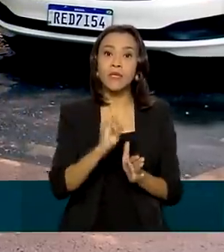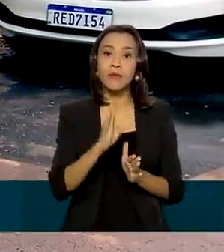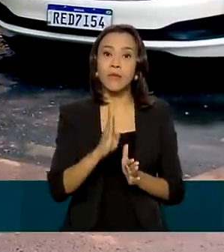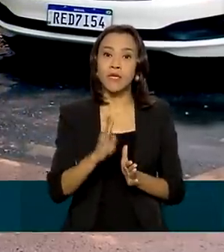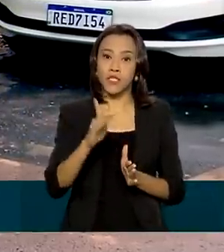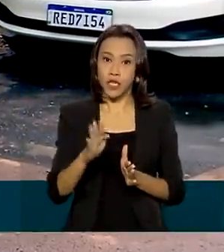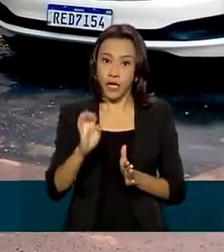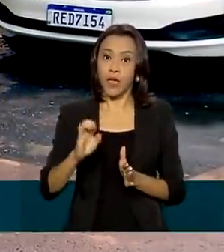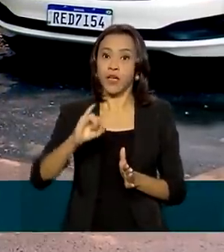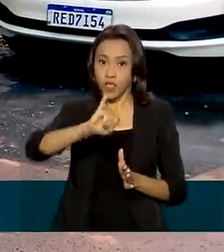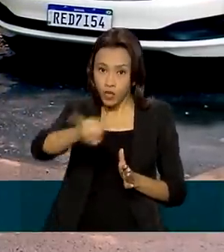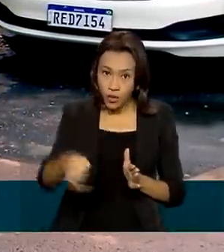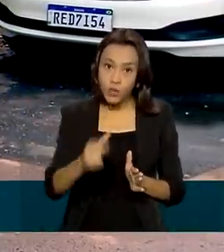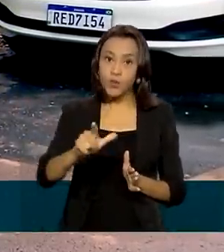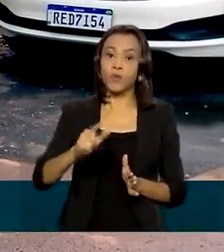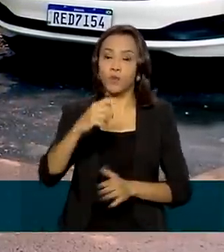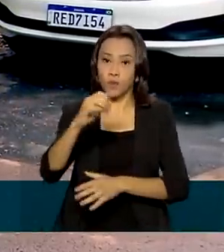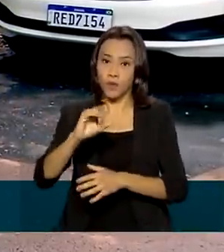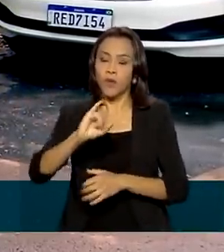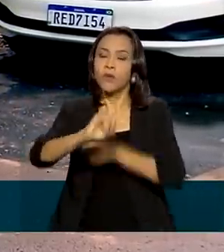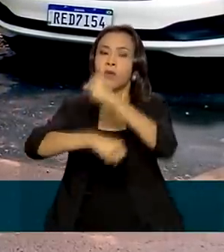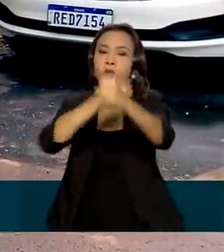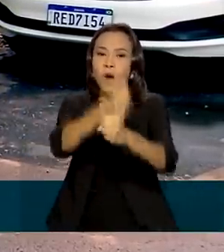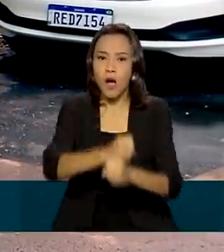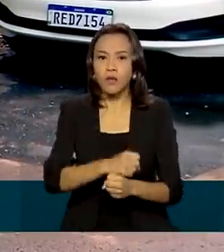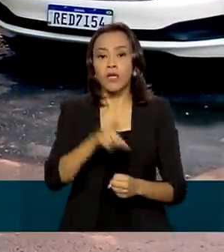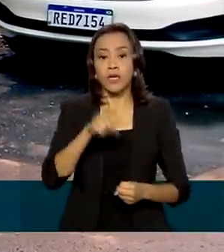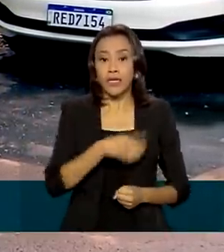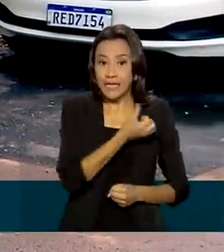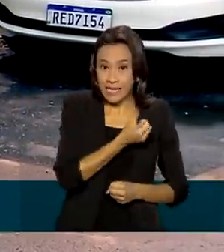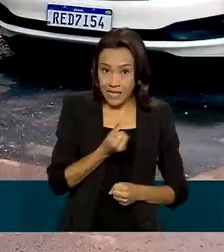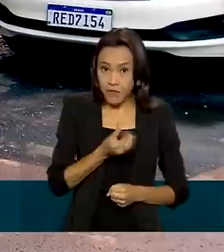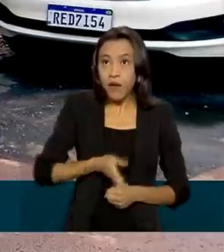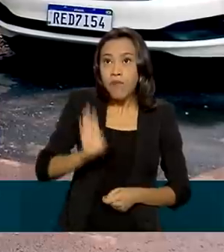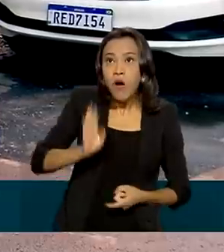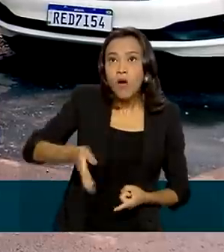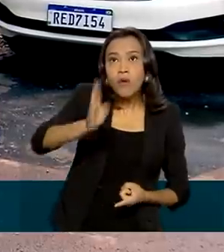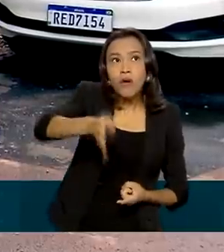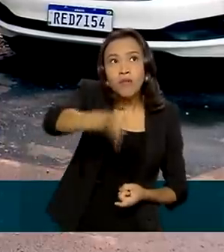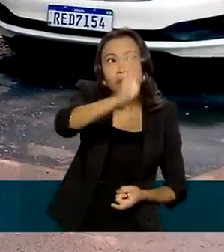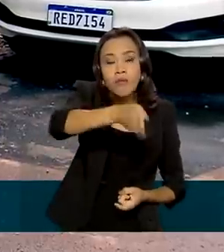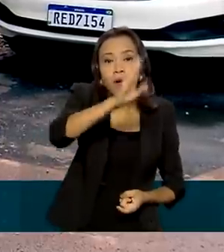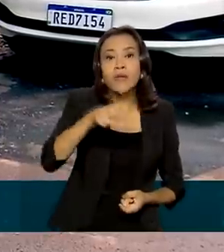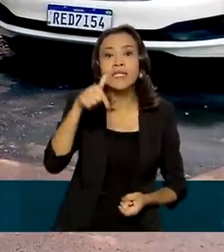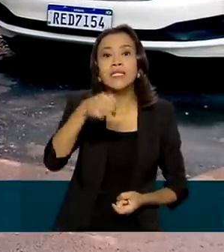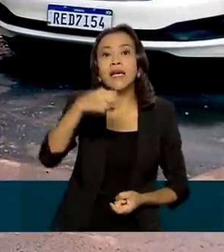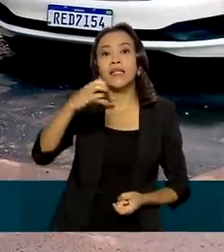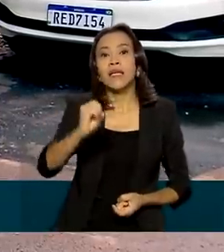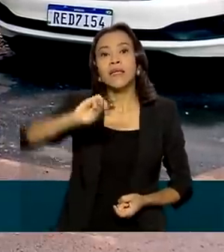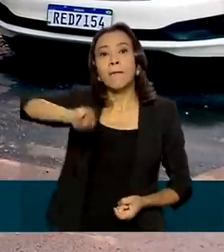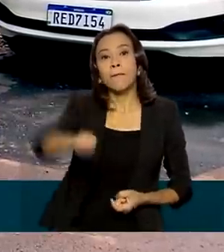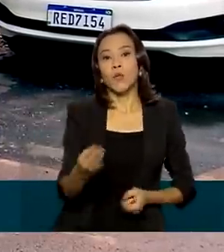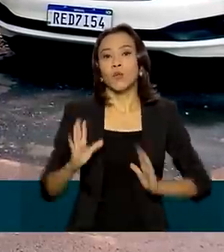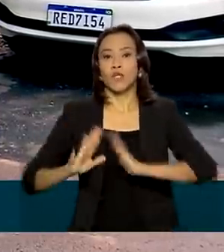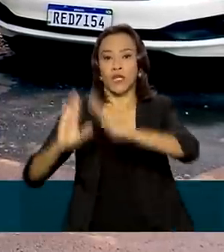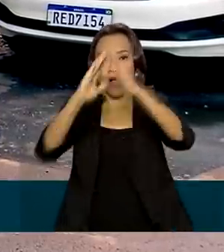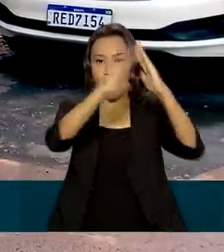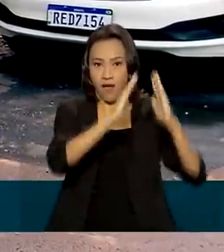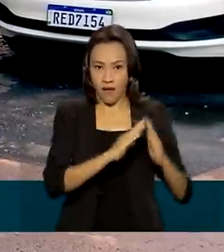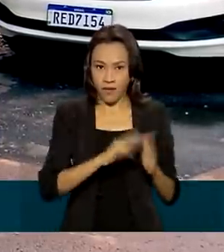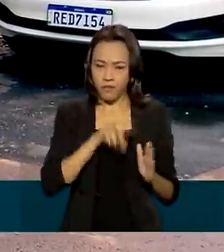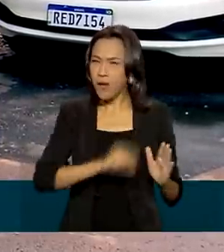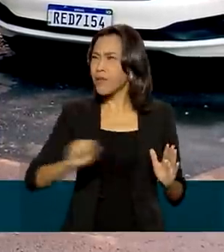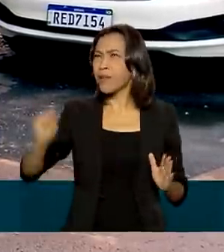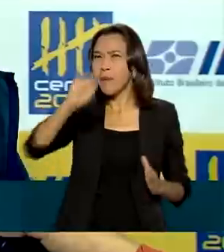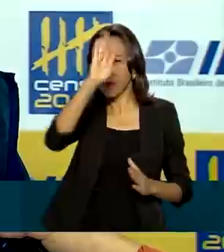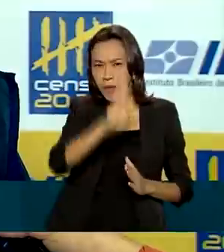vem, quando 250 mil recenseadores vão a campo visitar cerca de 70 milhões de residências espalhadas